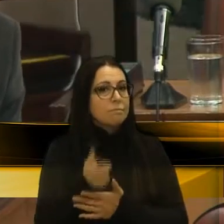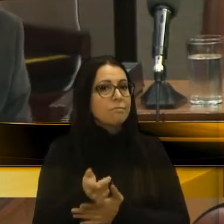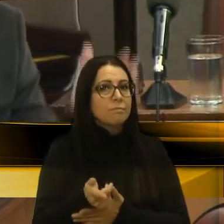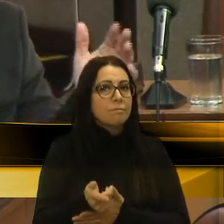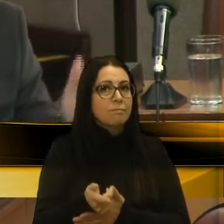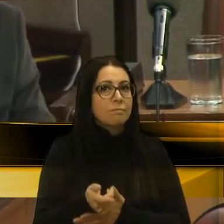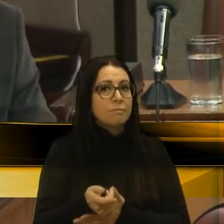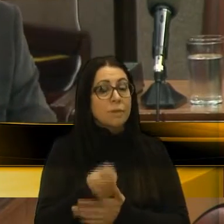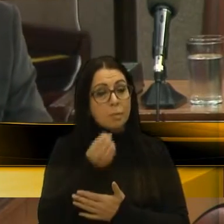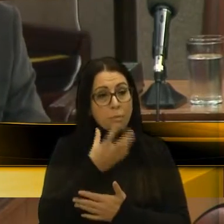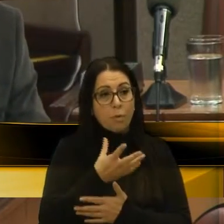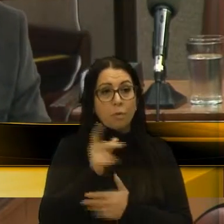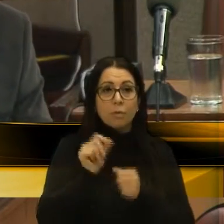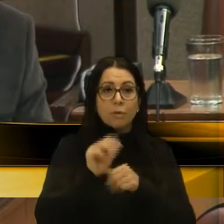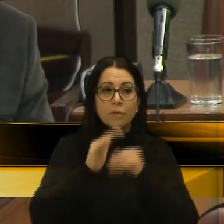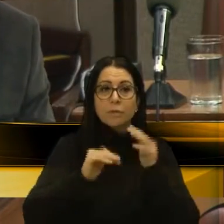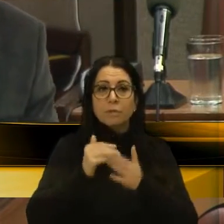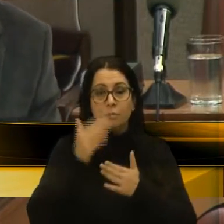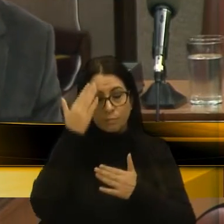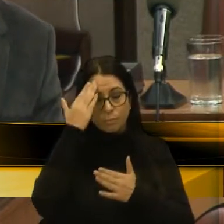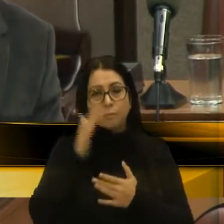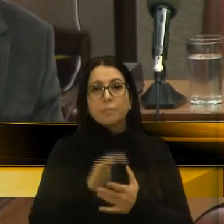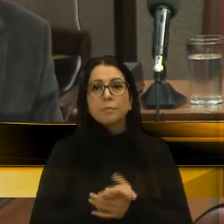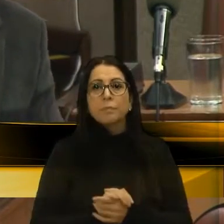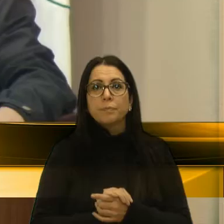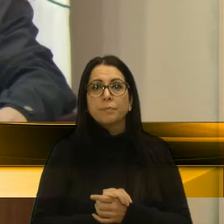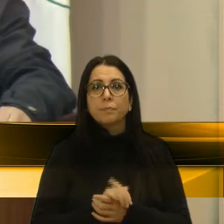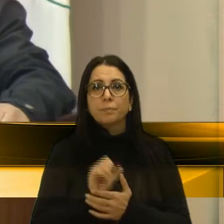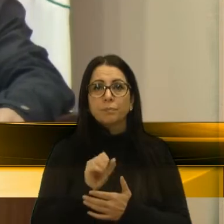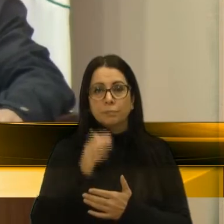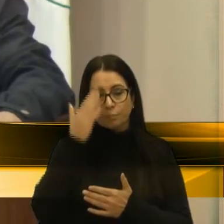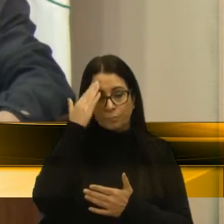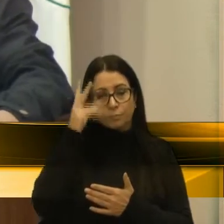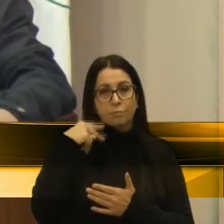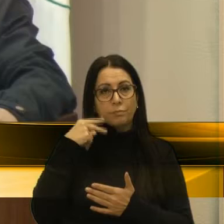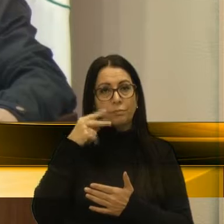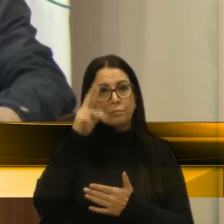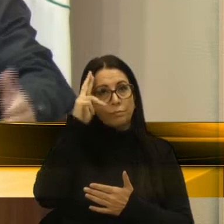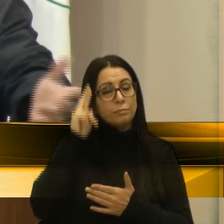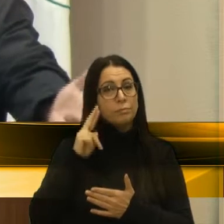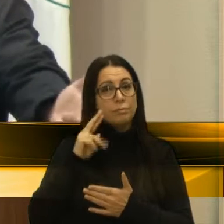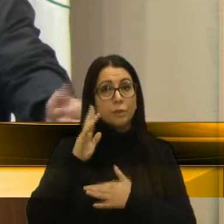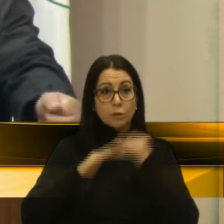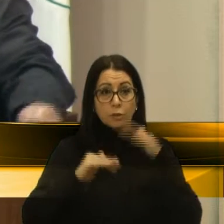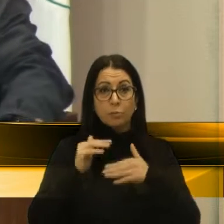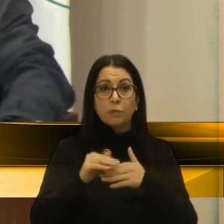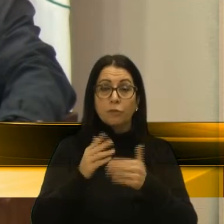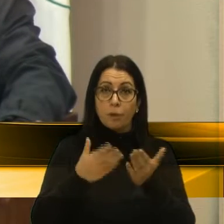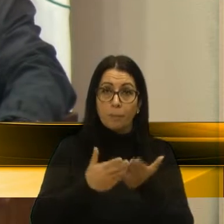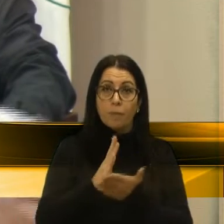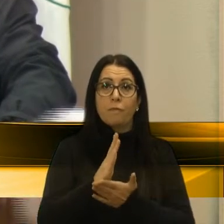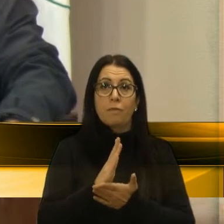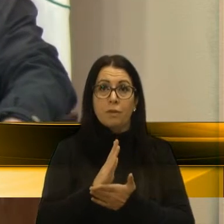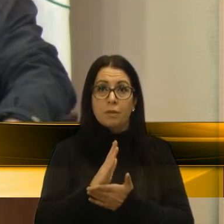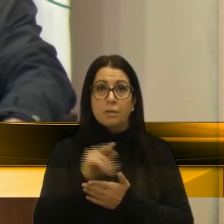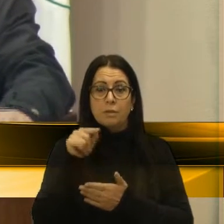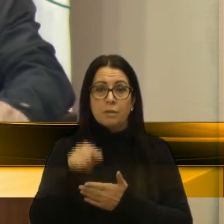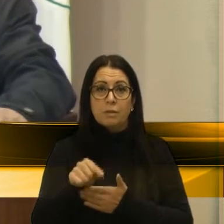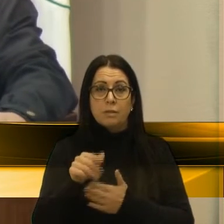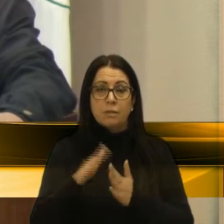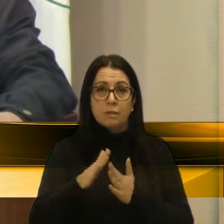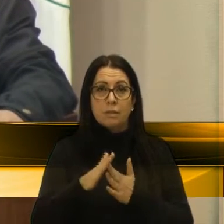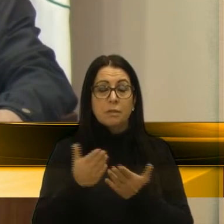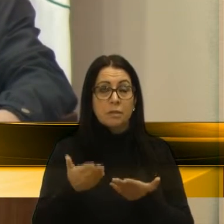mas que bom que está sendo executado. Obrigado. Isso aí, vereador Rafael Bueno. Então, a obra que foi aprovada o empréstimo aqui nessa